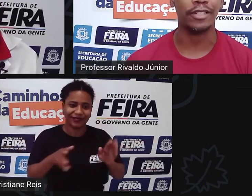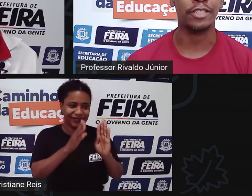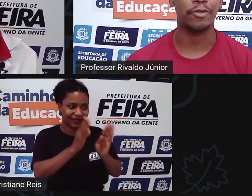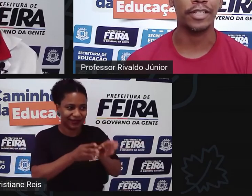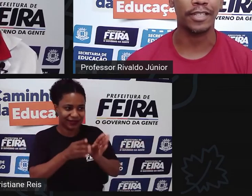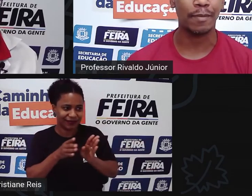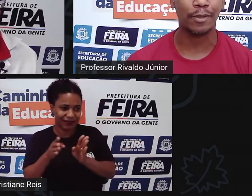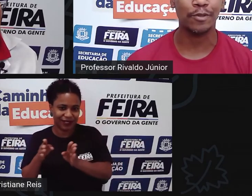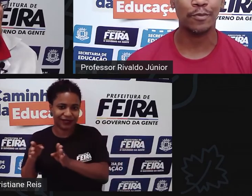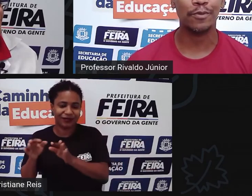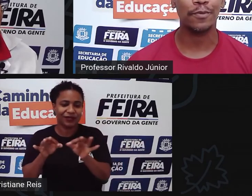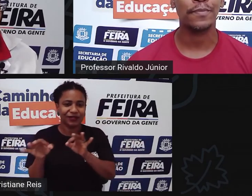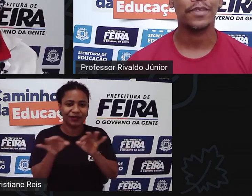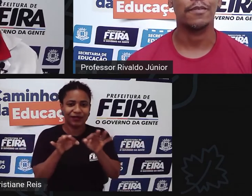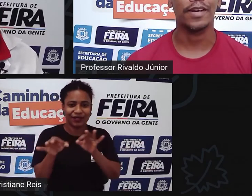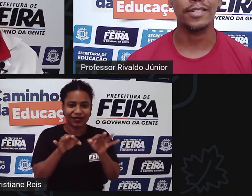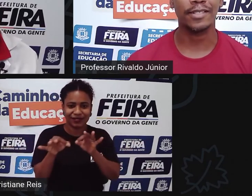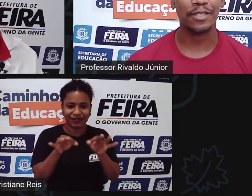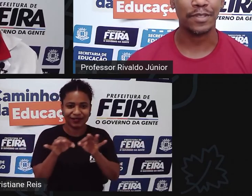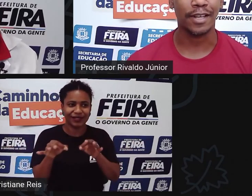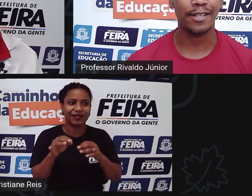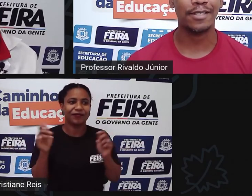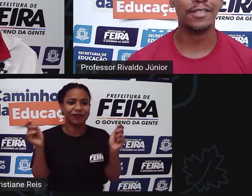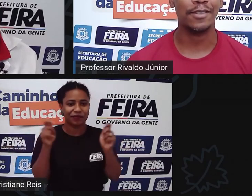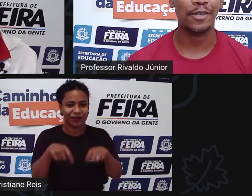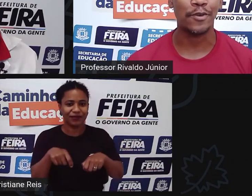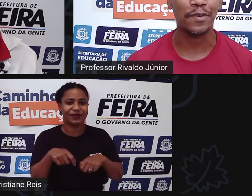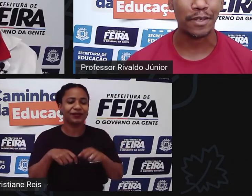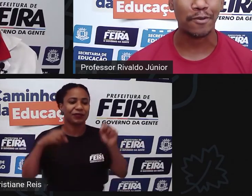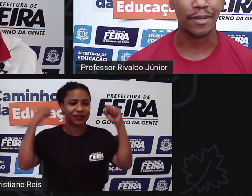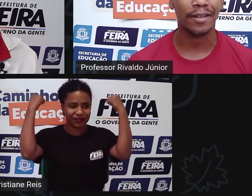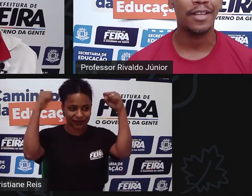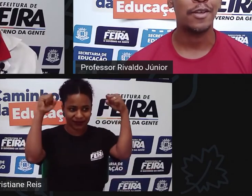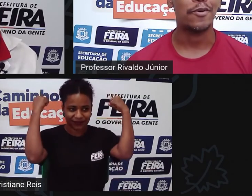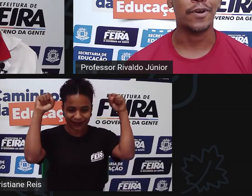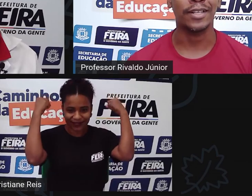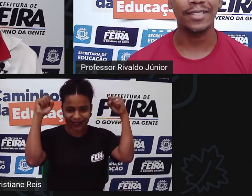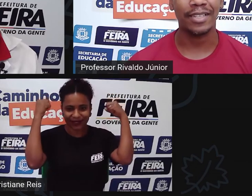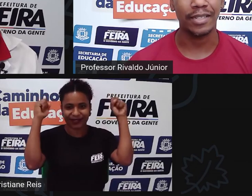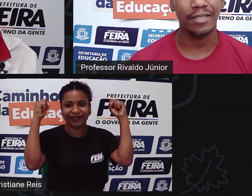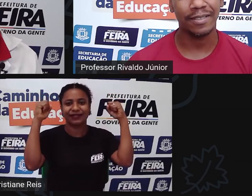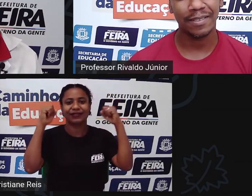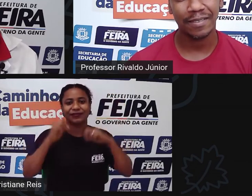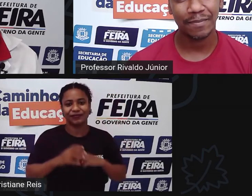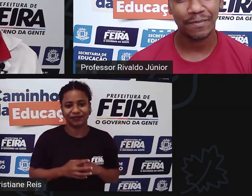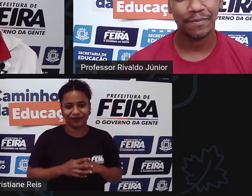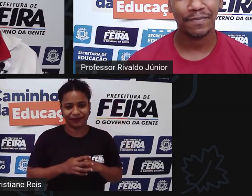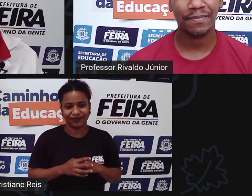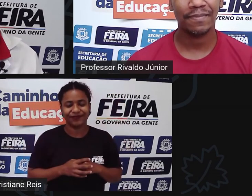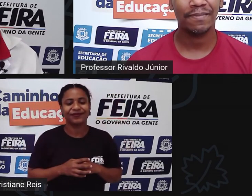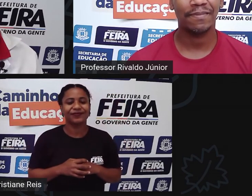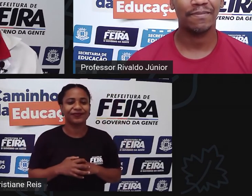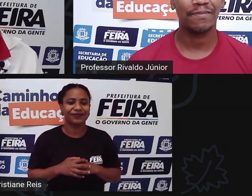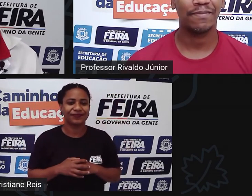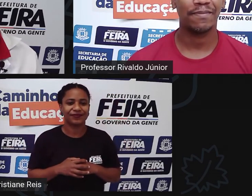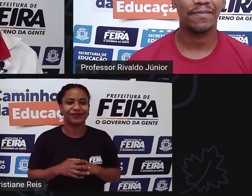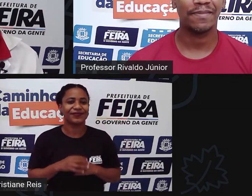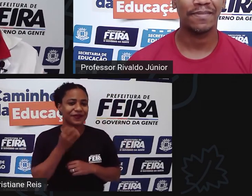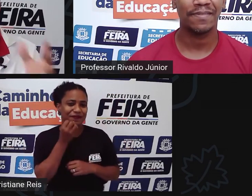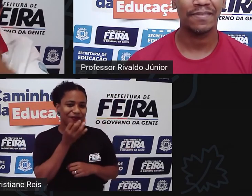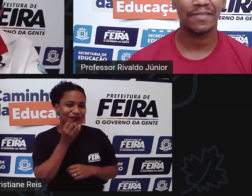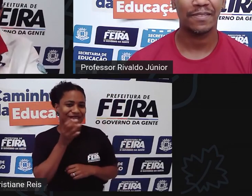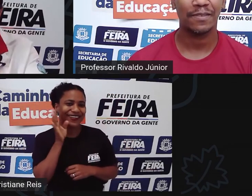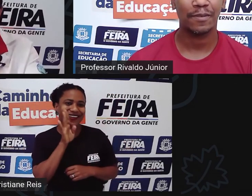pouquinho direitinho ali que dá para todo mundo fazer as atividades e conviver com a grande rede beleza